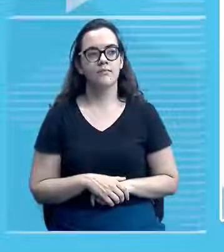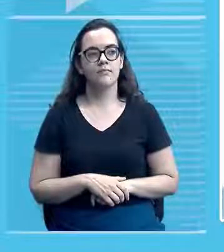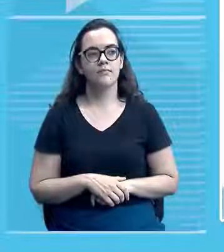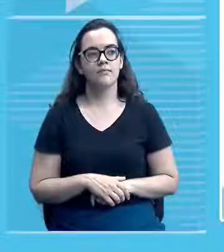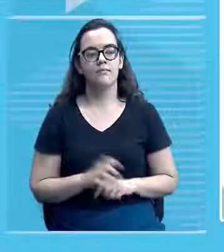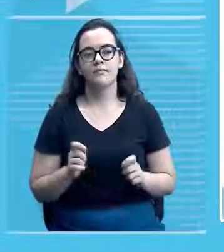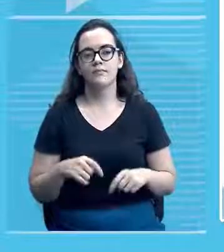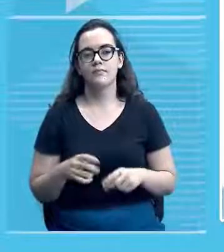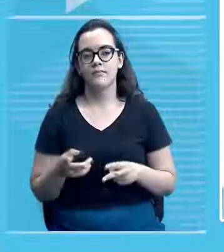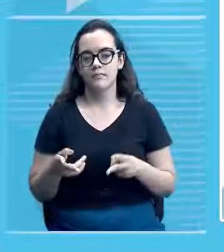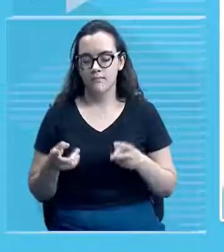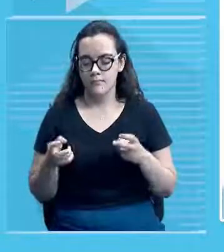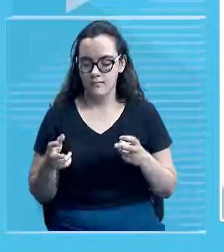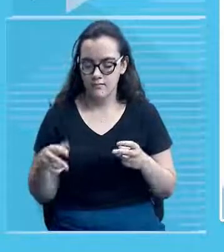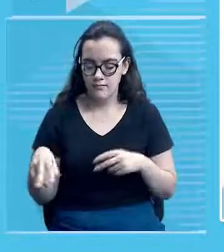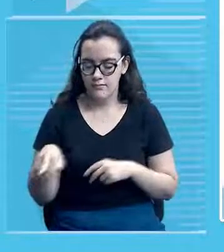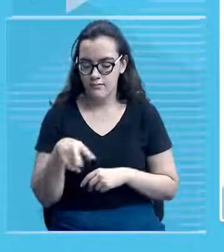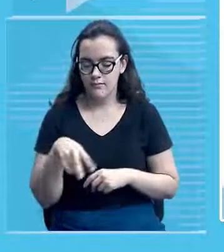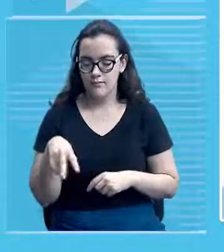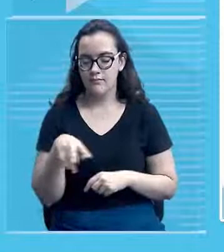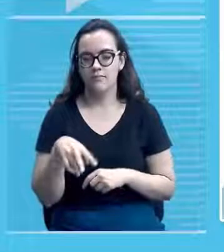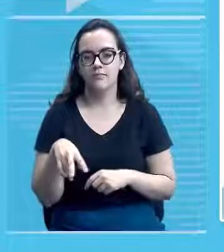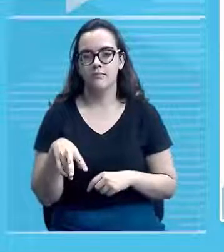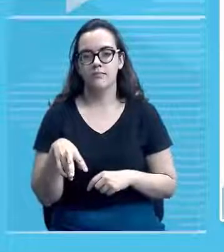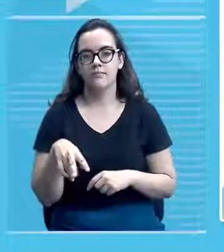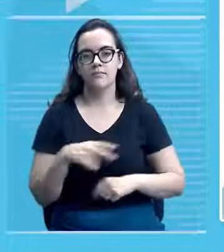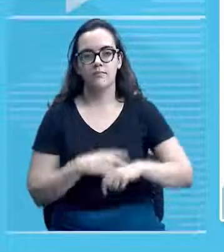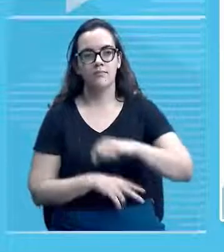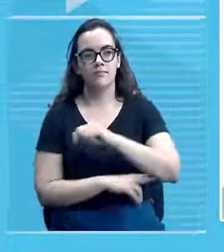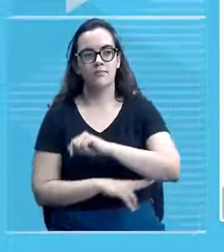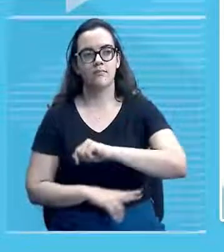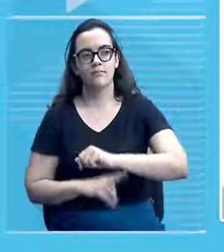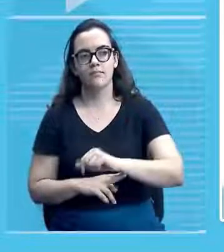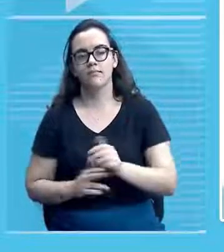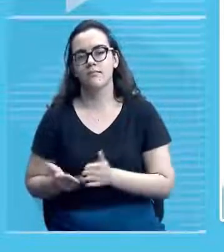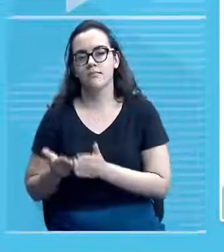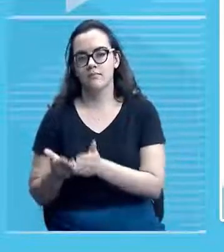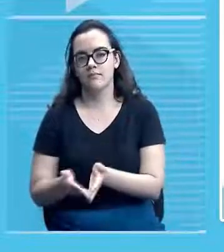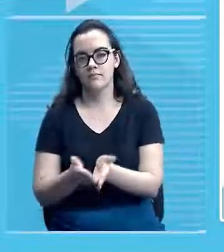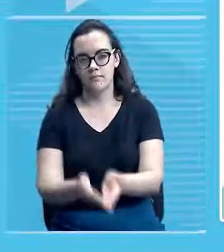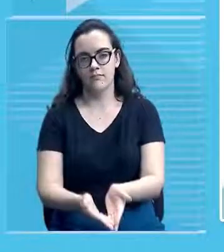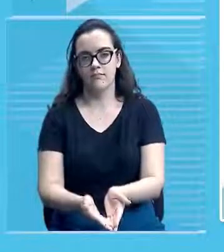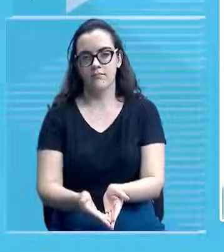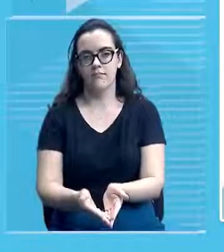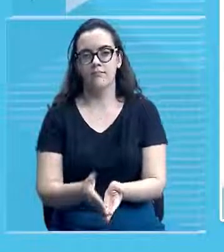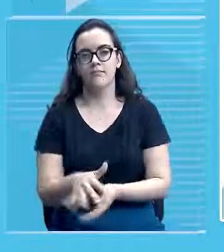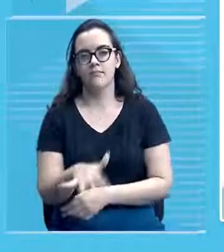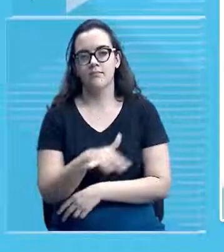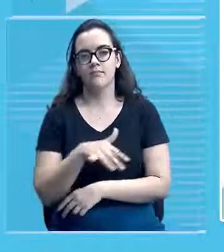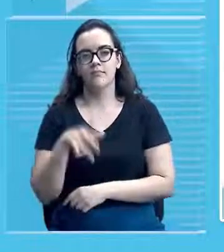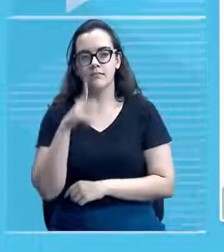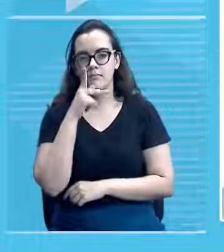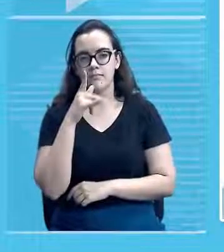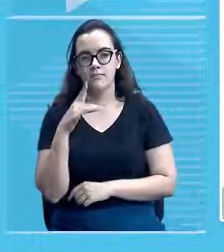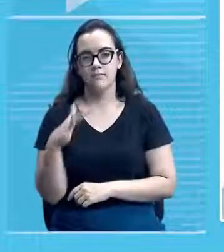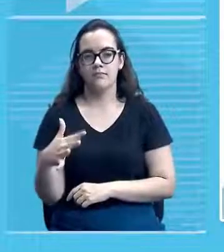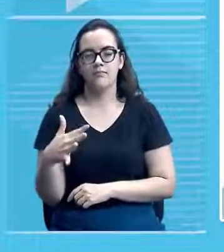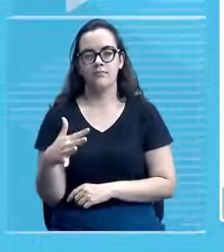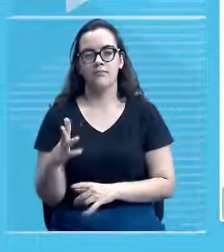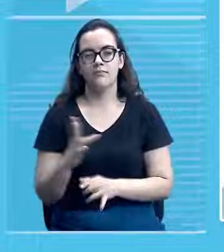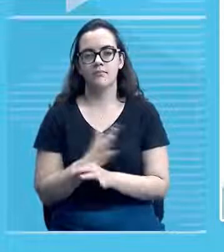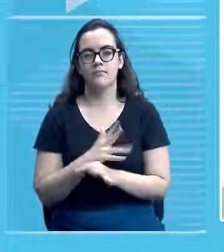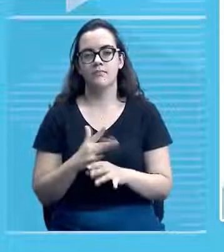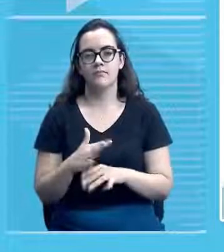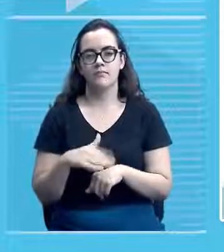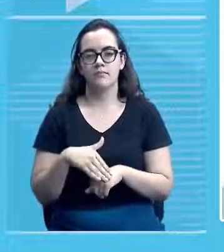Esse complexo, Essa área do Porto das Barcas, né? Localizado lá em Parnaíba, nossa segunda maior cidade